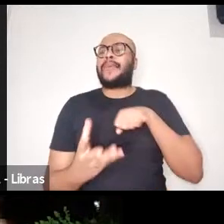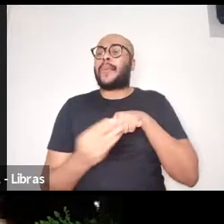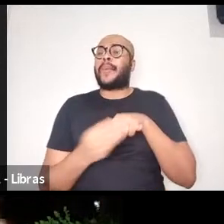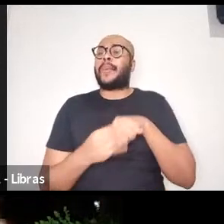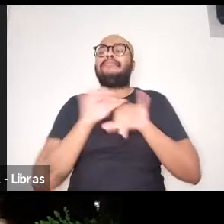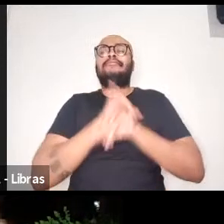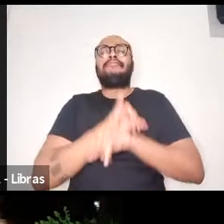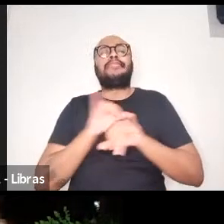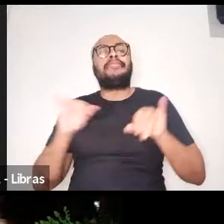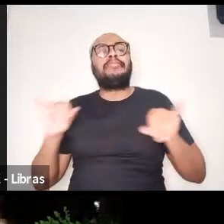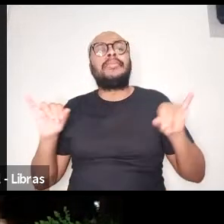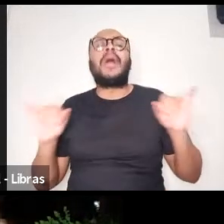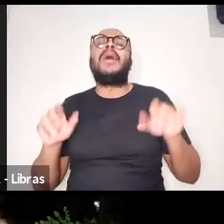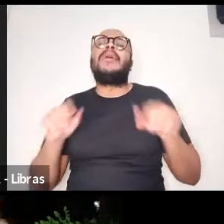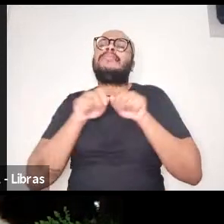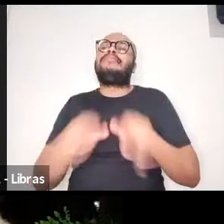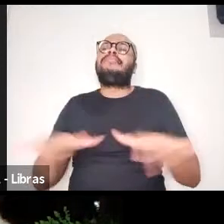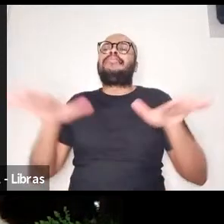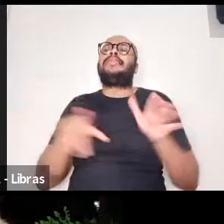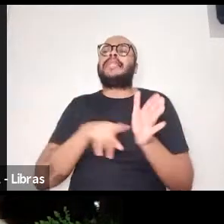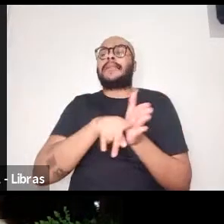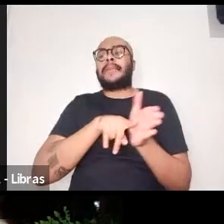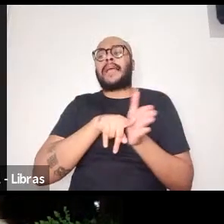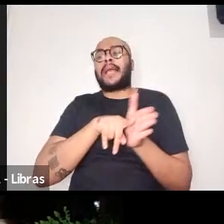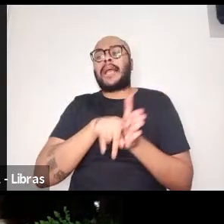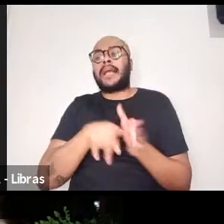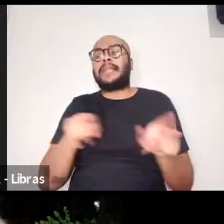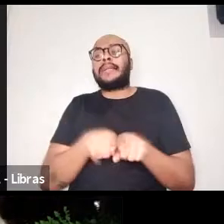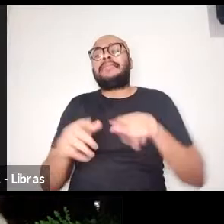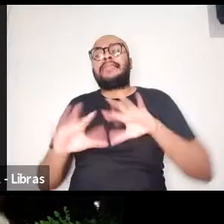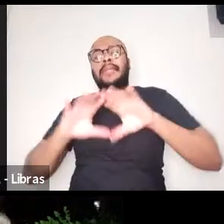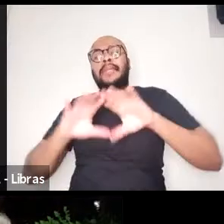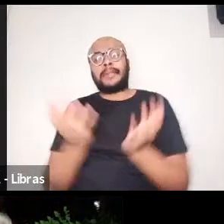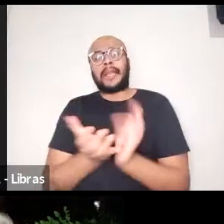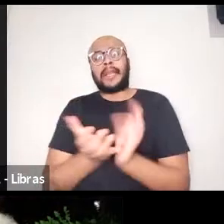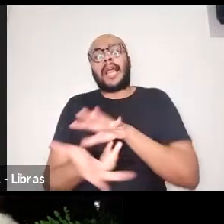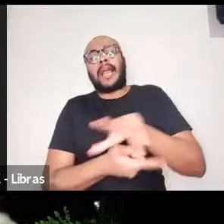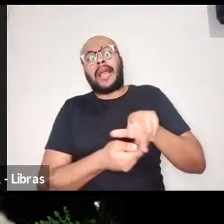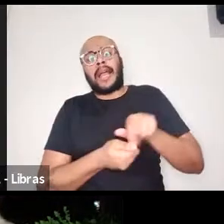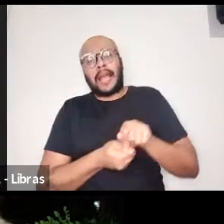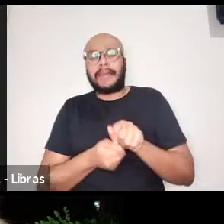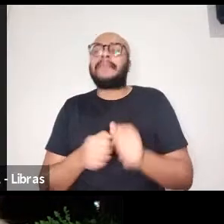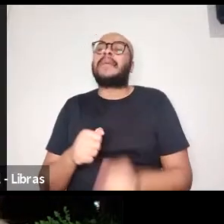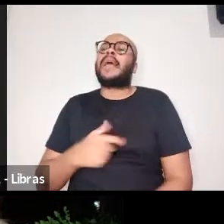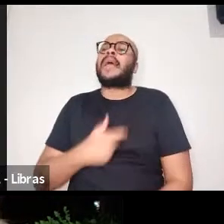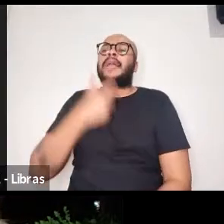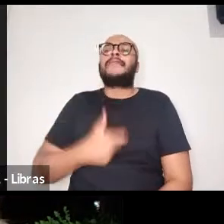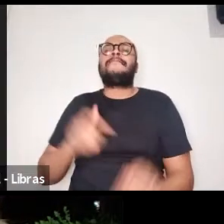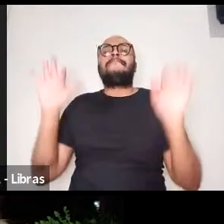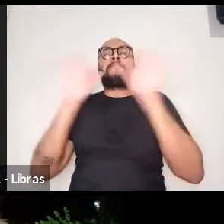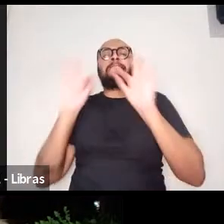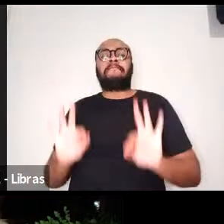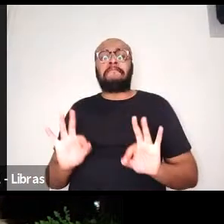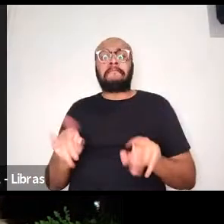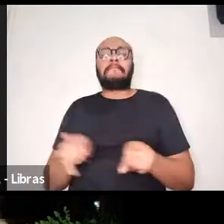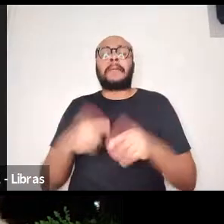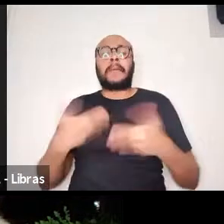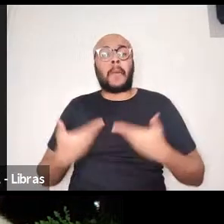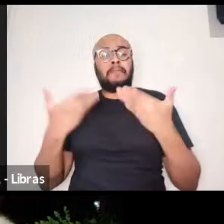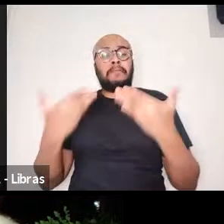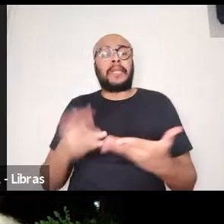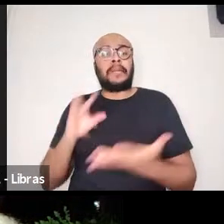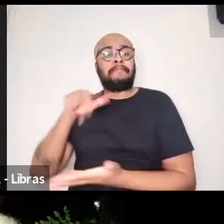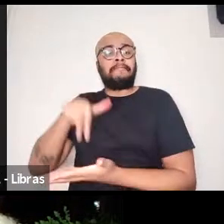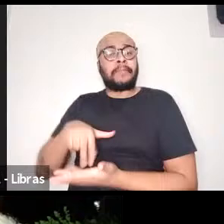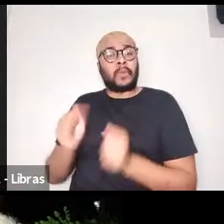da pesquisa e na internacionalização, né? Eu fiquei feliz de ser convidado, de haver